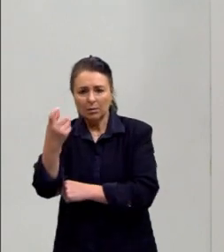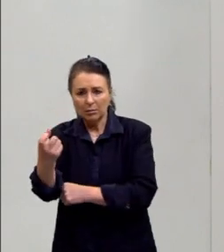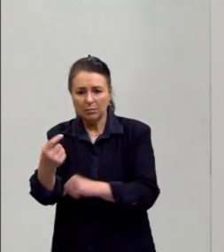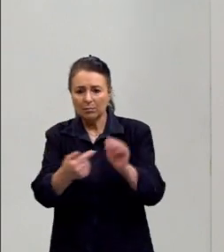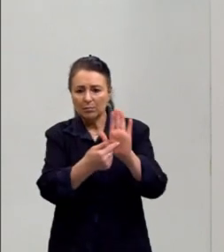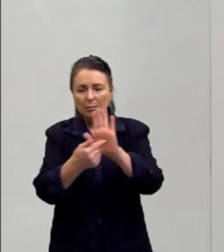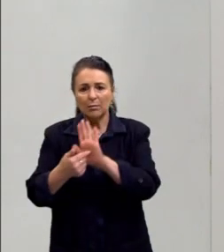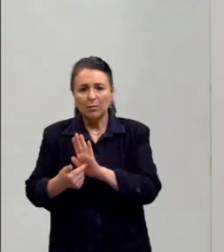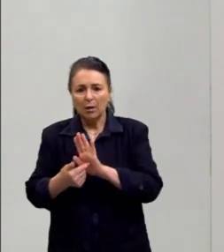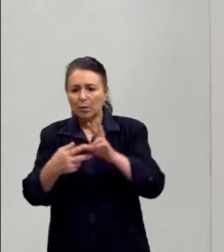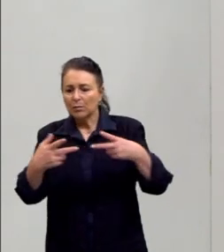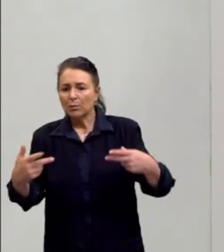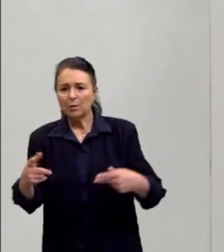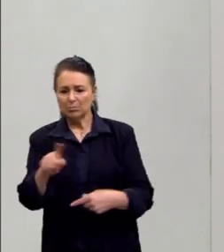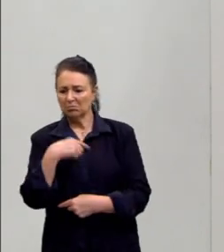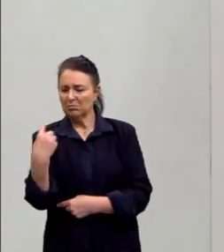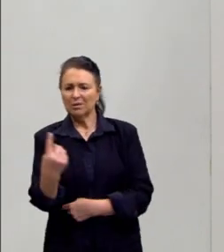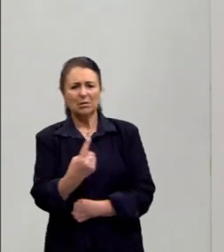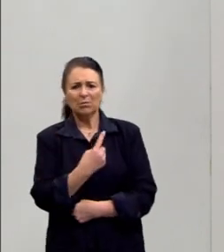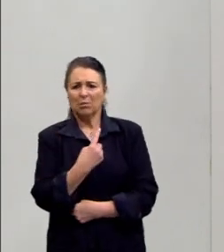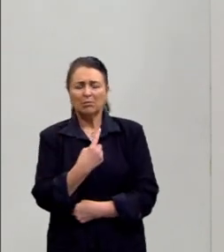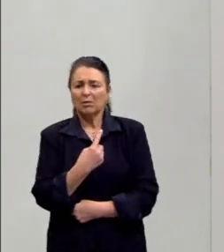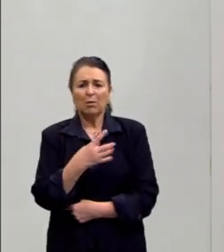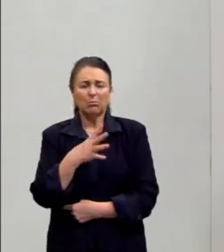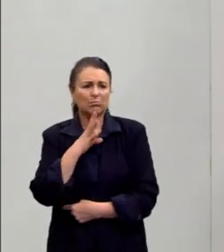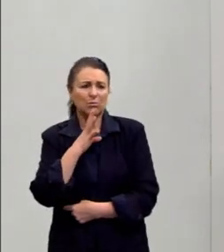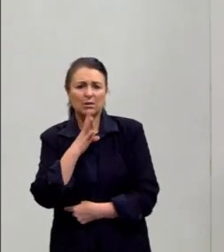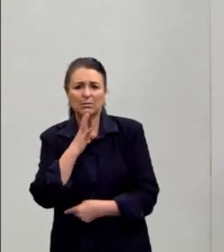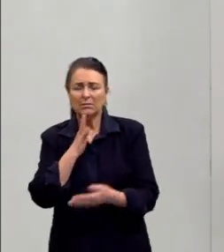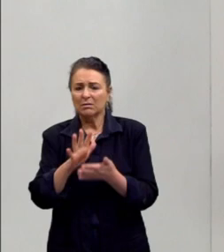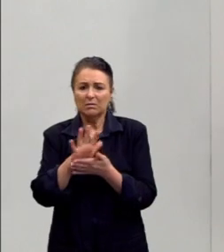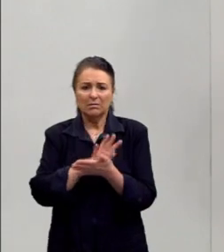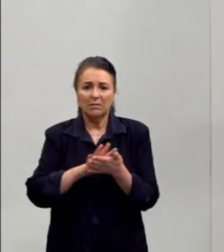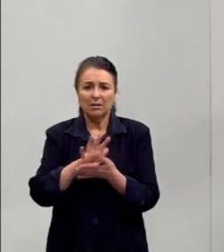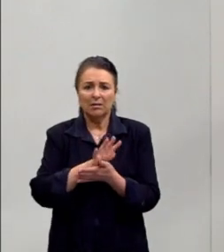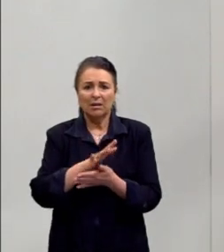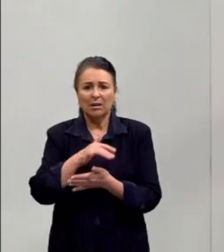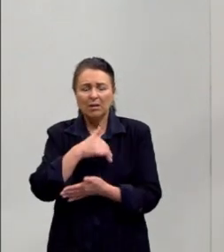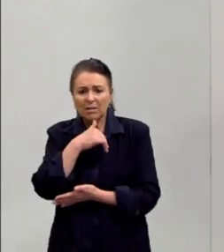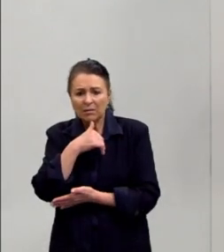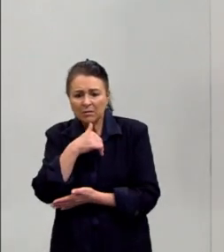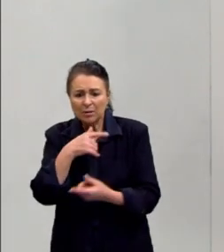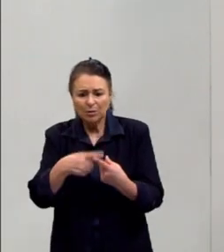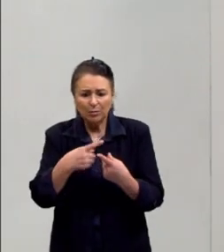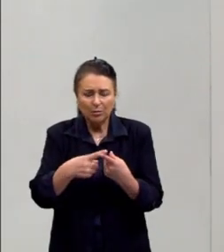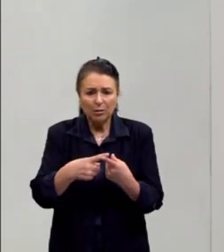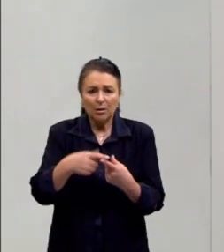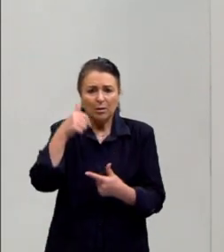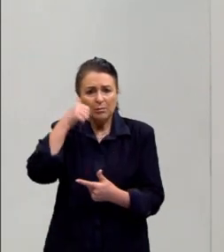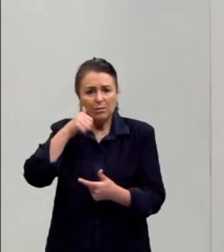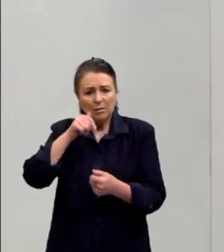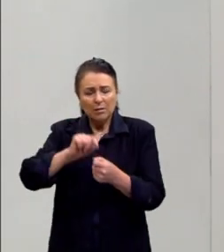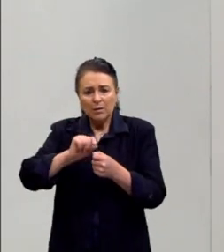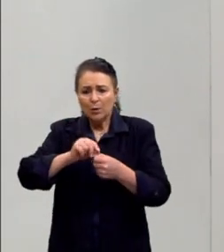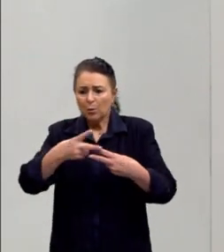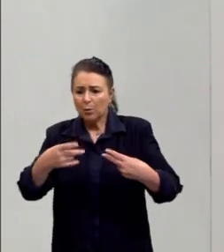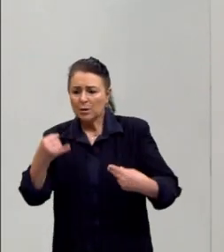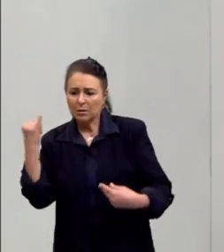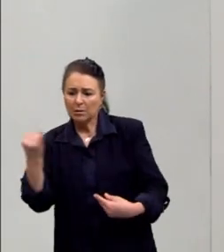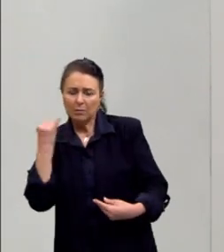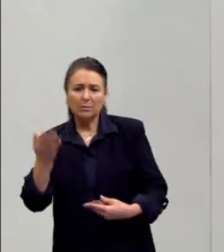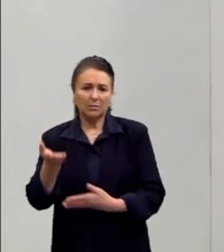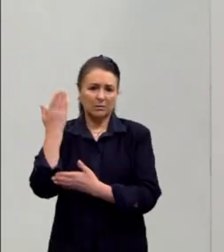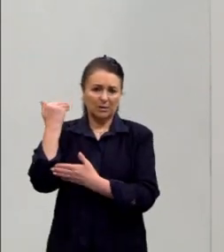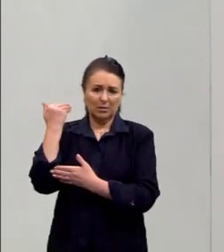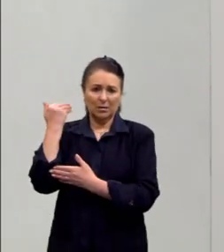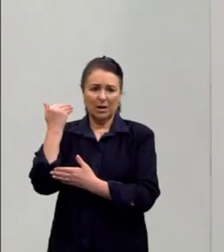não conhece. Como é triste a gente não conhecer essa diversidade do que as mulheres fizeram no passado. É isso que é o